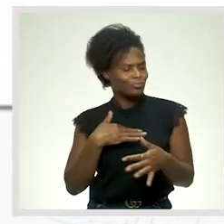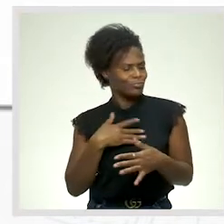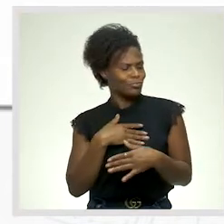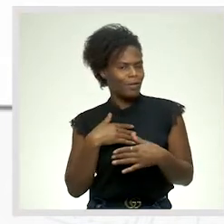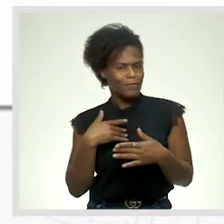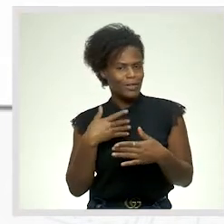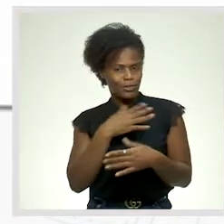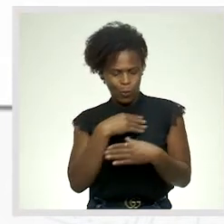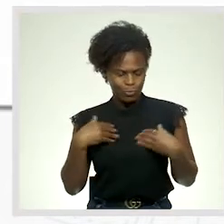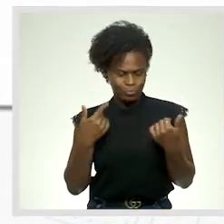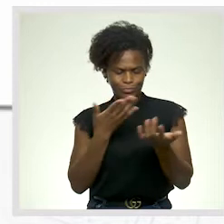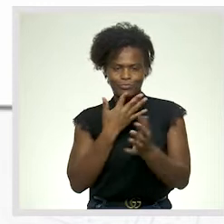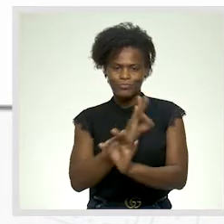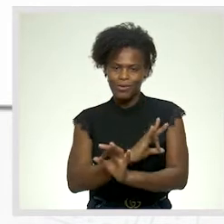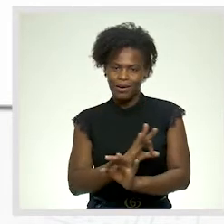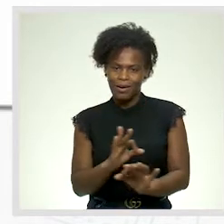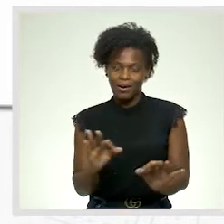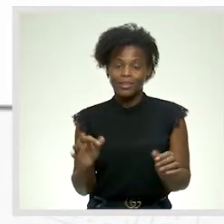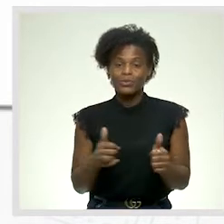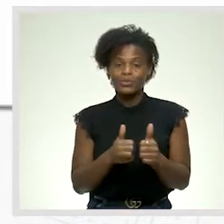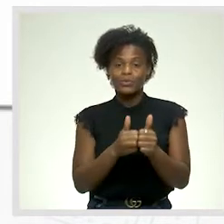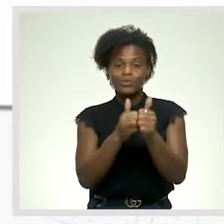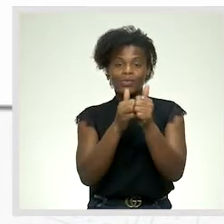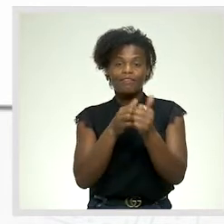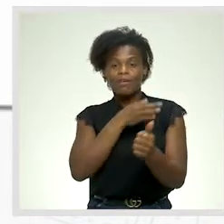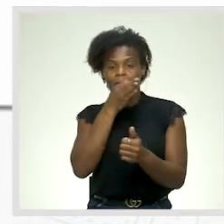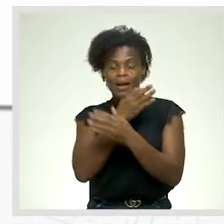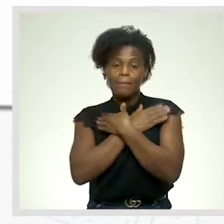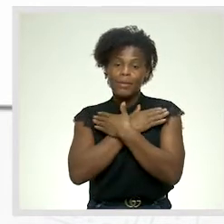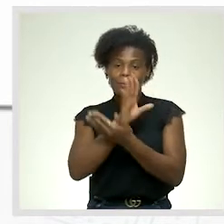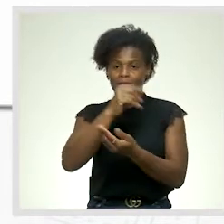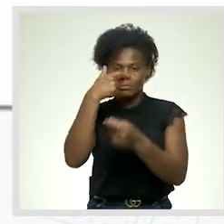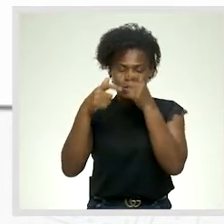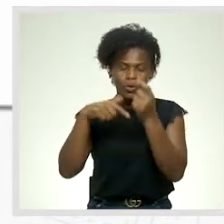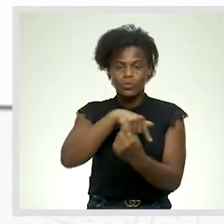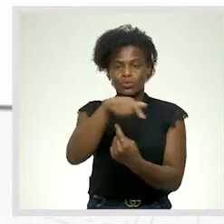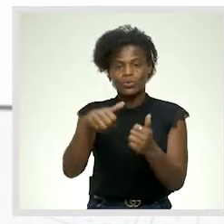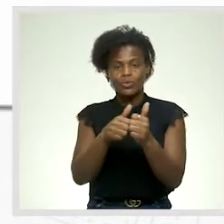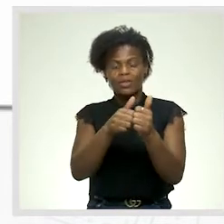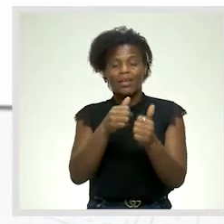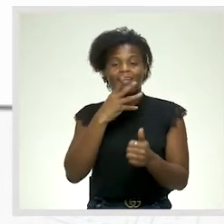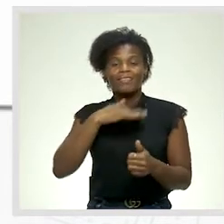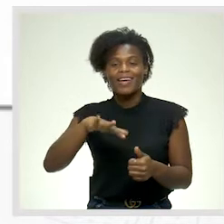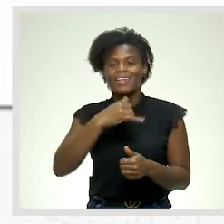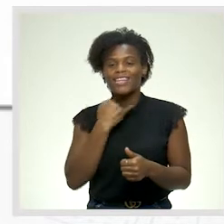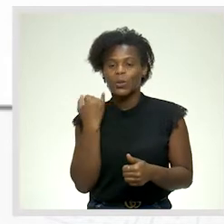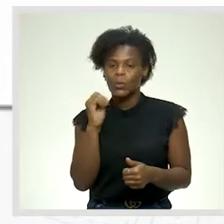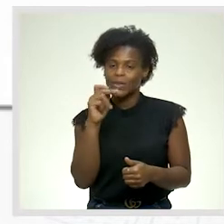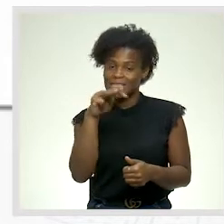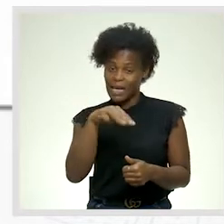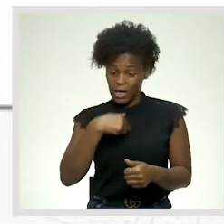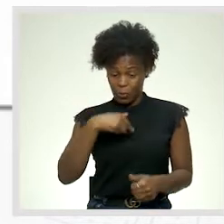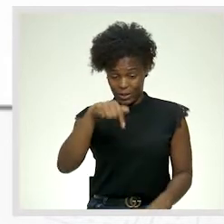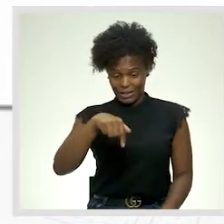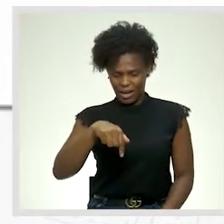junto dos familiares, amigos e demais pessoas que te rodeiam ali nas terras do Tio Sam. Eu, por cá, tenho feito